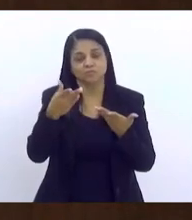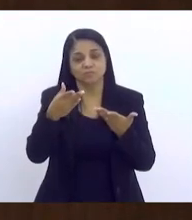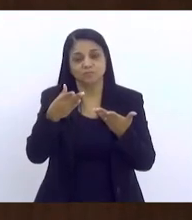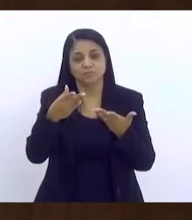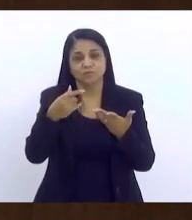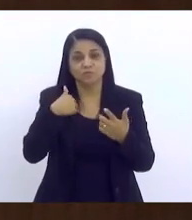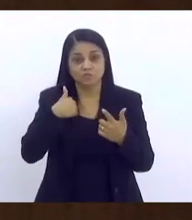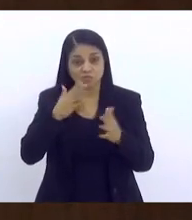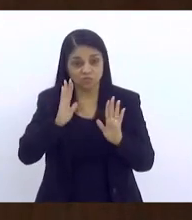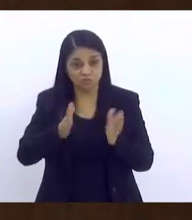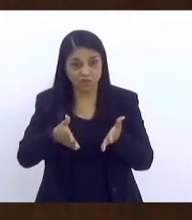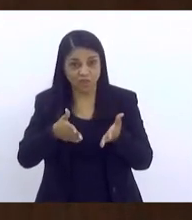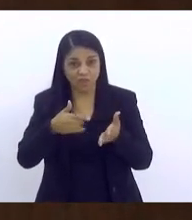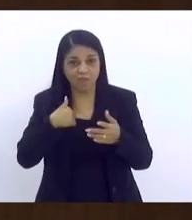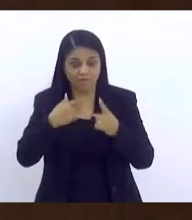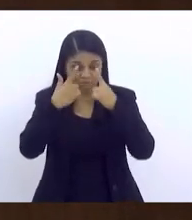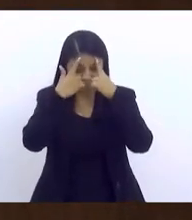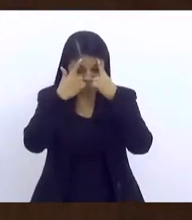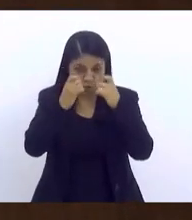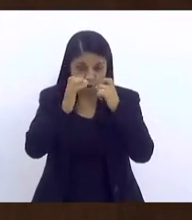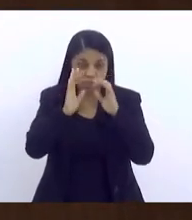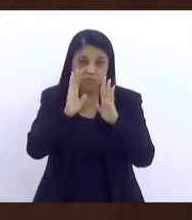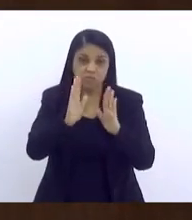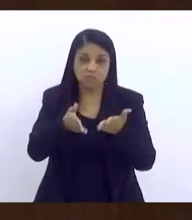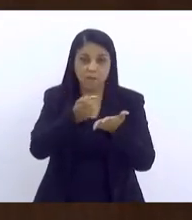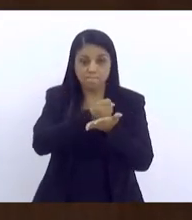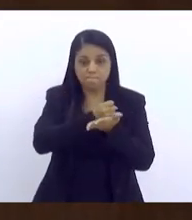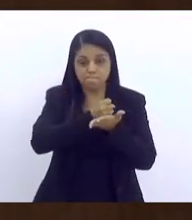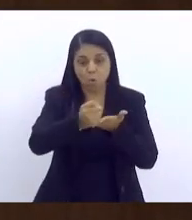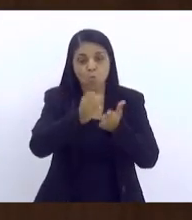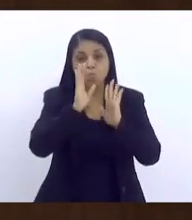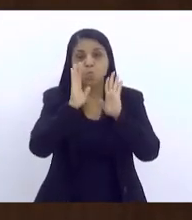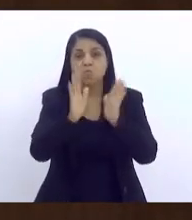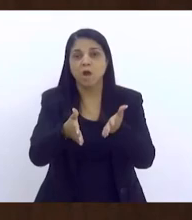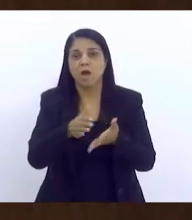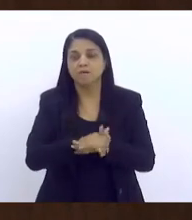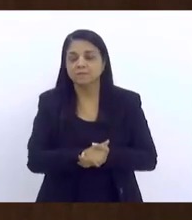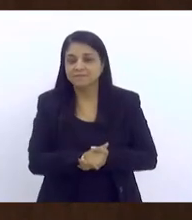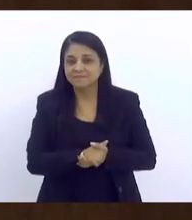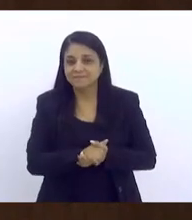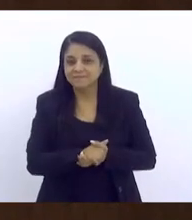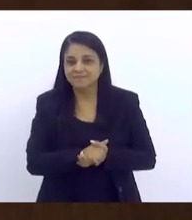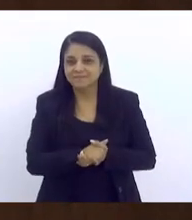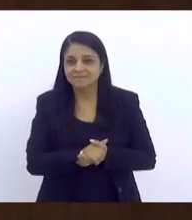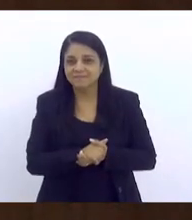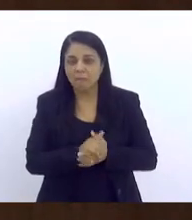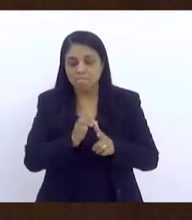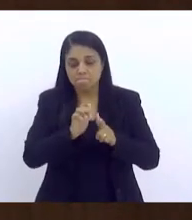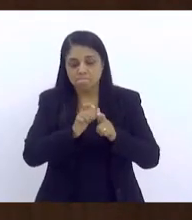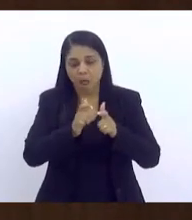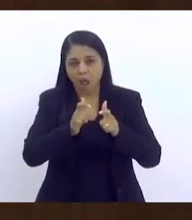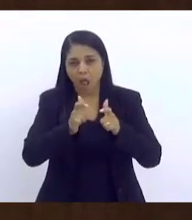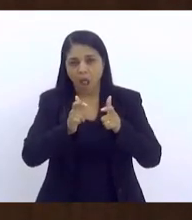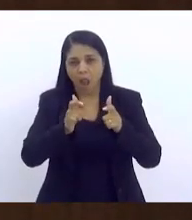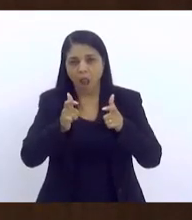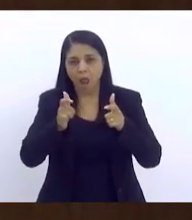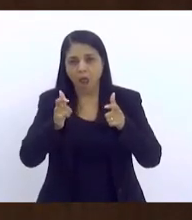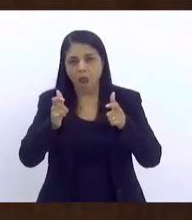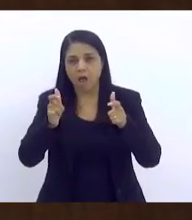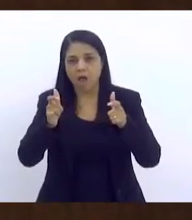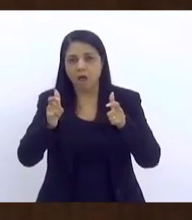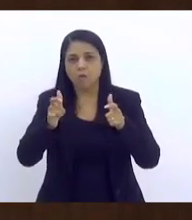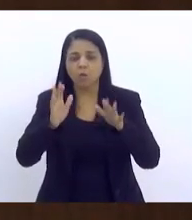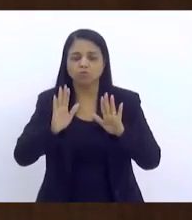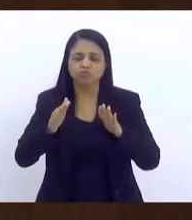vínculo ou a violência já está estampada e já está crescendo ou já